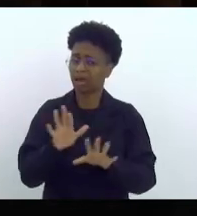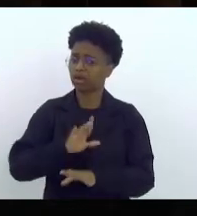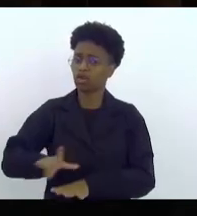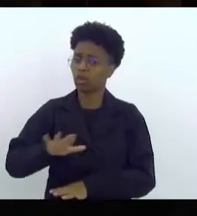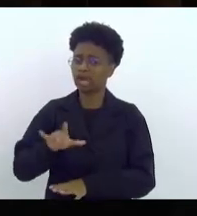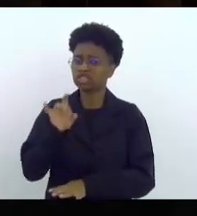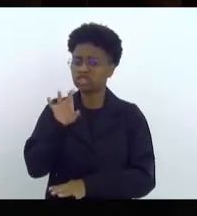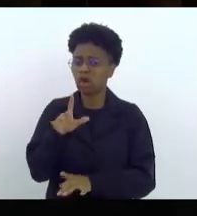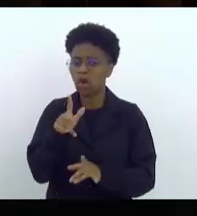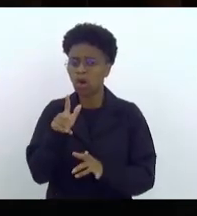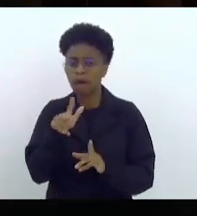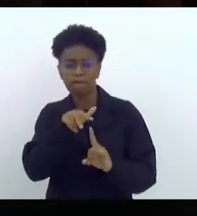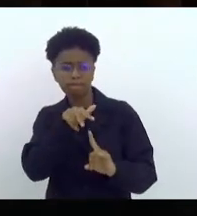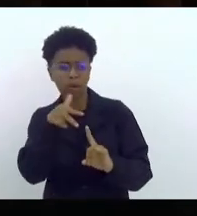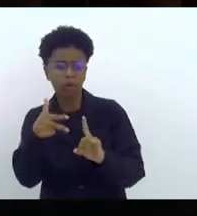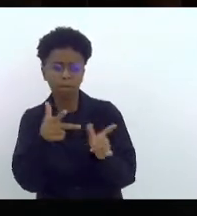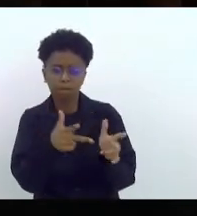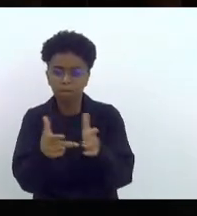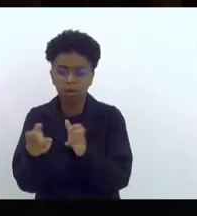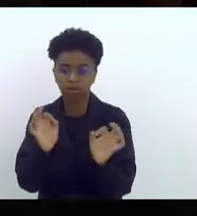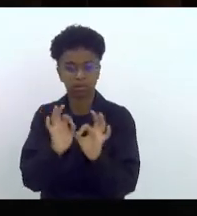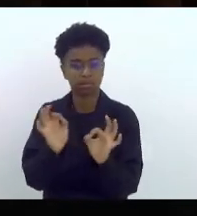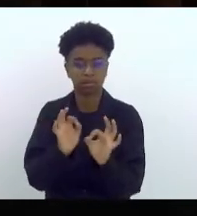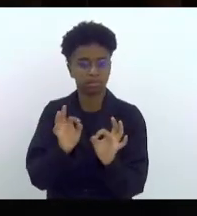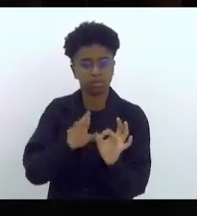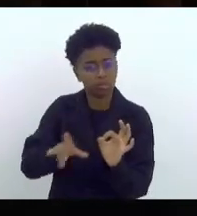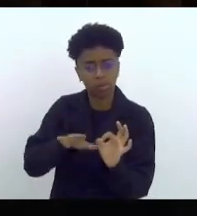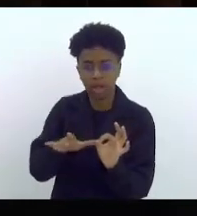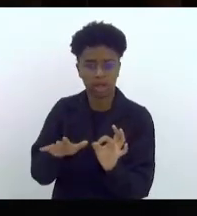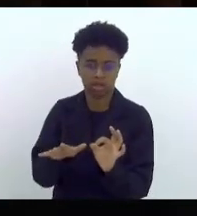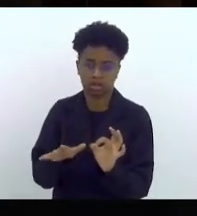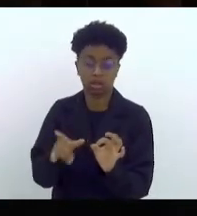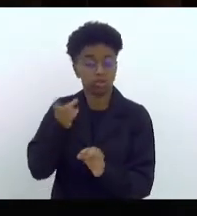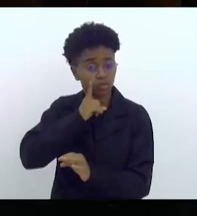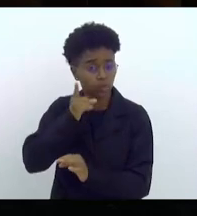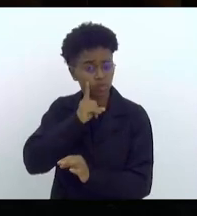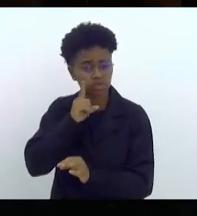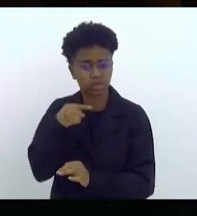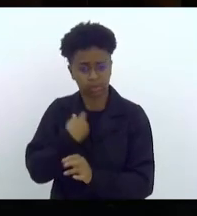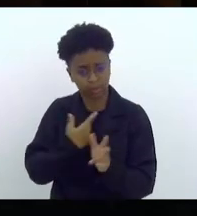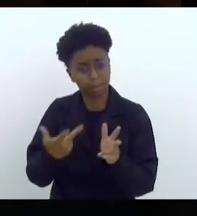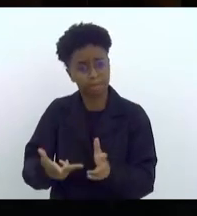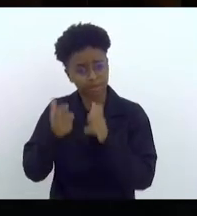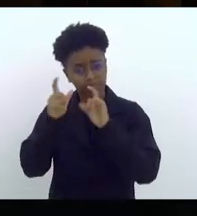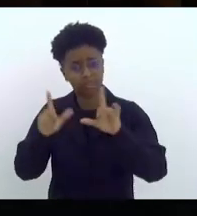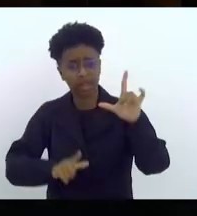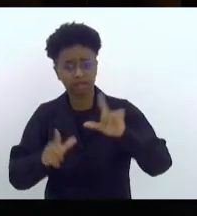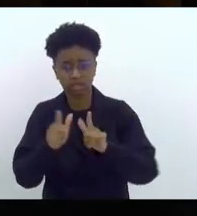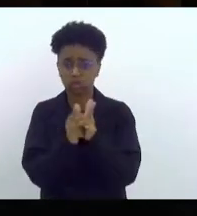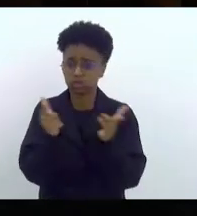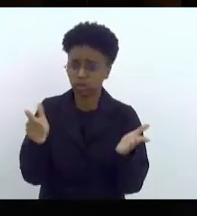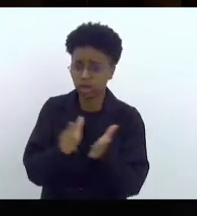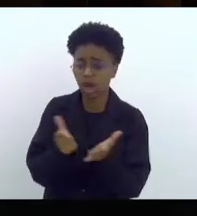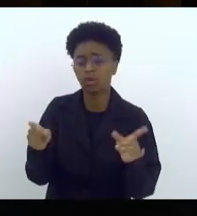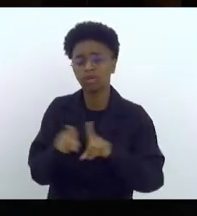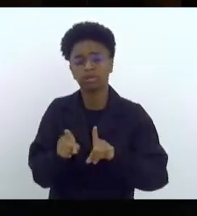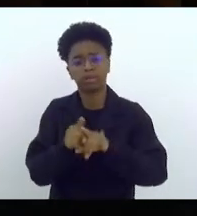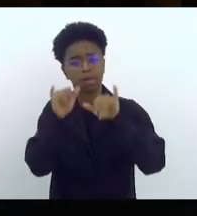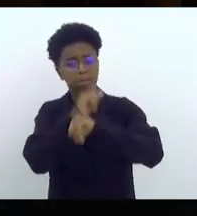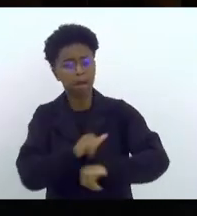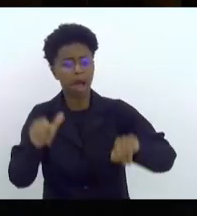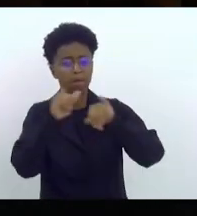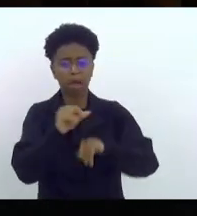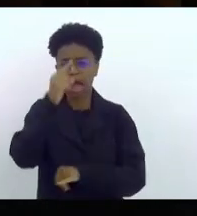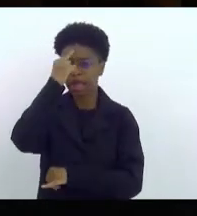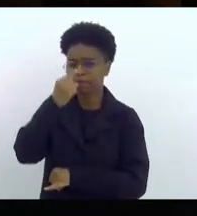uma percepção das matérias que vemos cotidianamente nos jornais, dos relatos e das